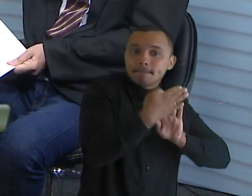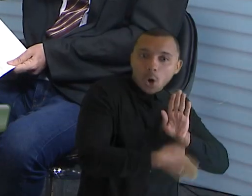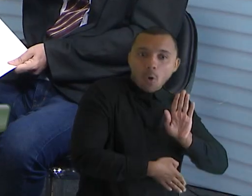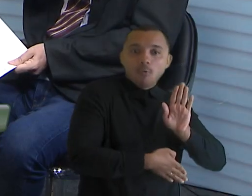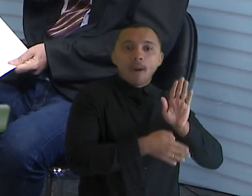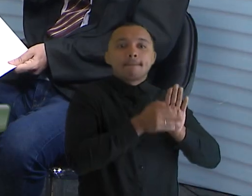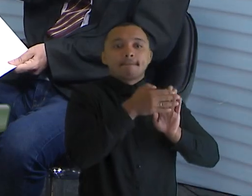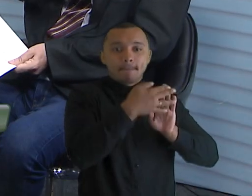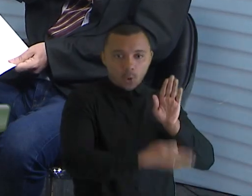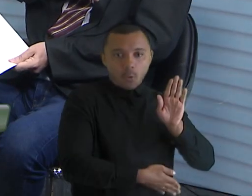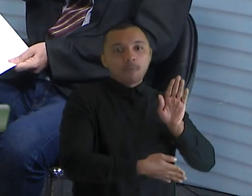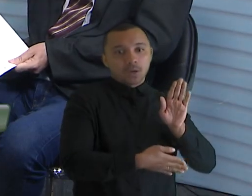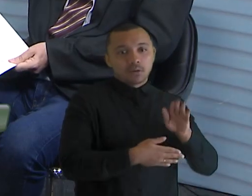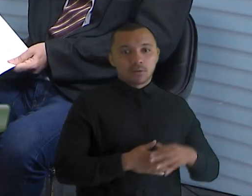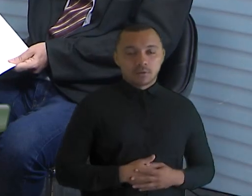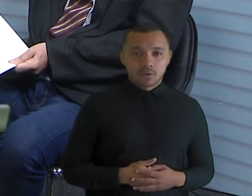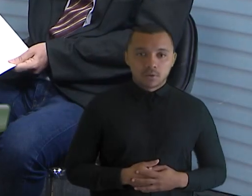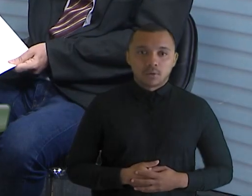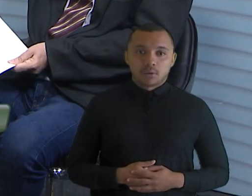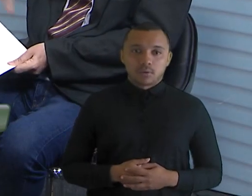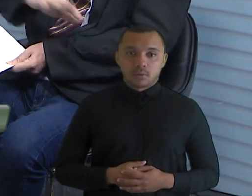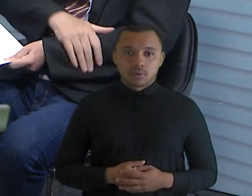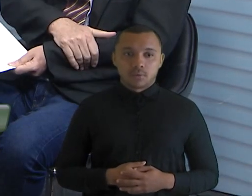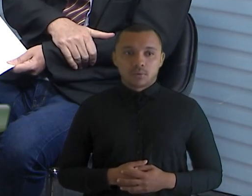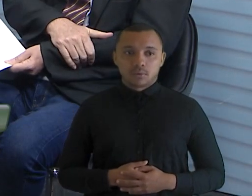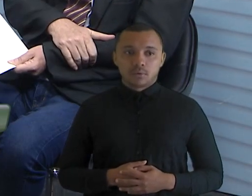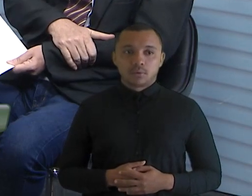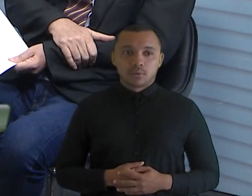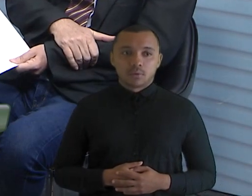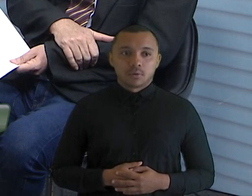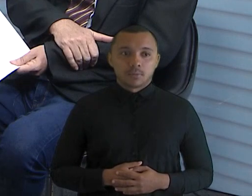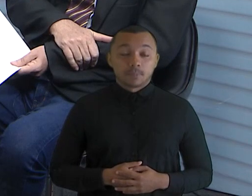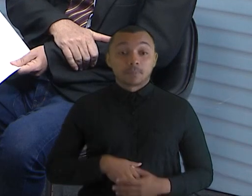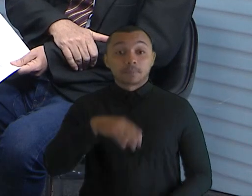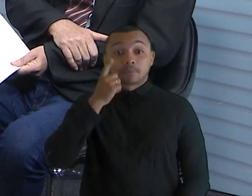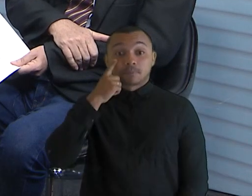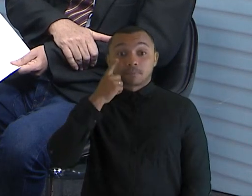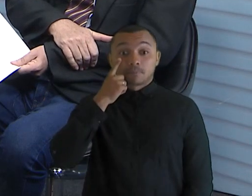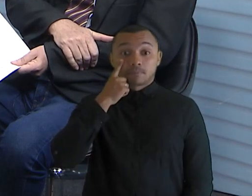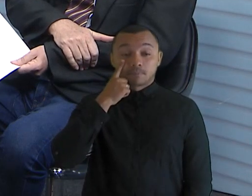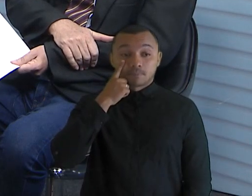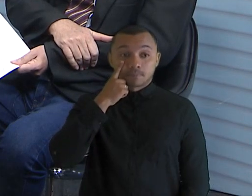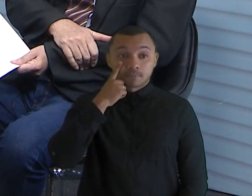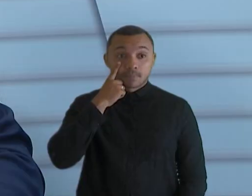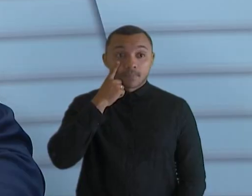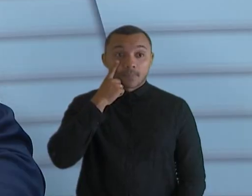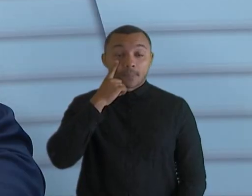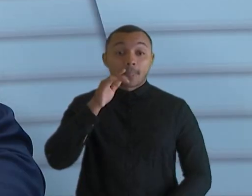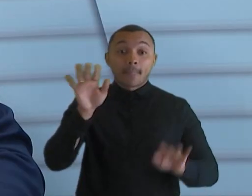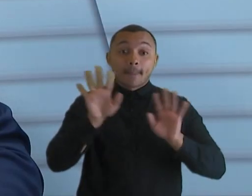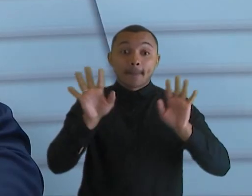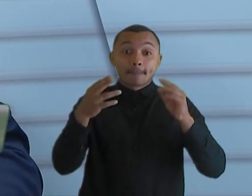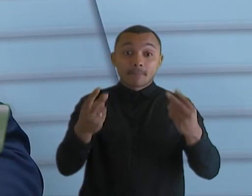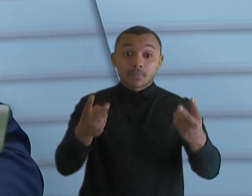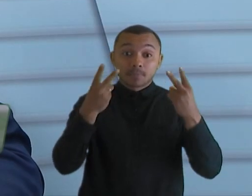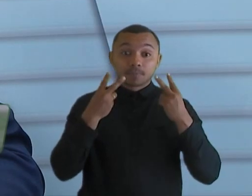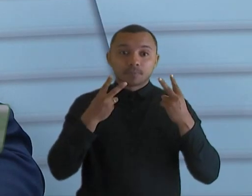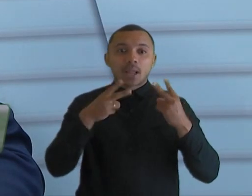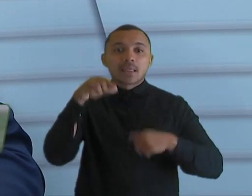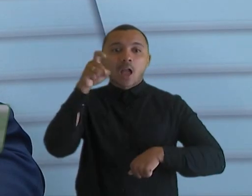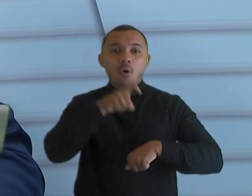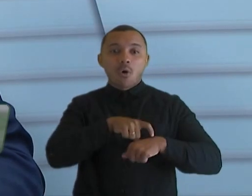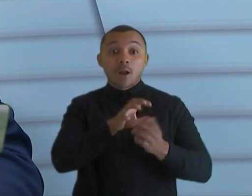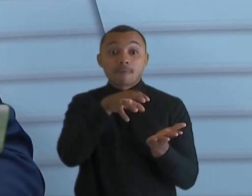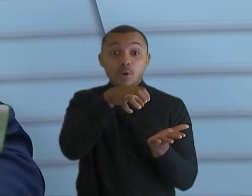apartidário, o tribunal não se miscui em questões políticas ideológicas. Porque essa é primeira coisa que os nossos servidores falam, quando vão lá os nossos